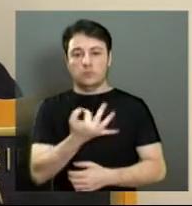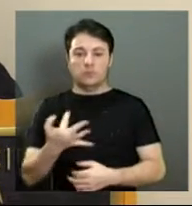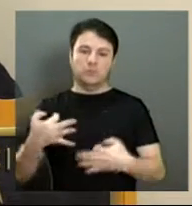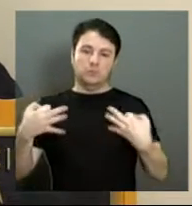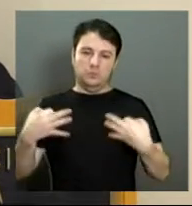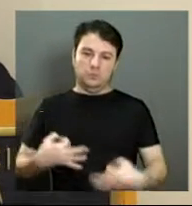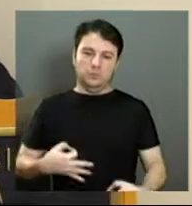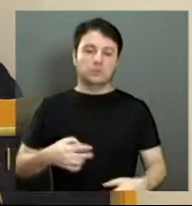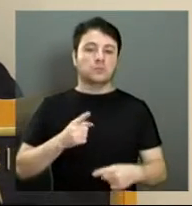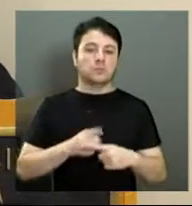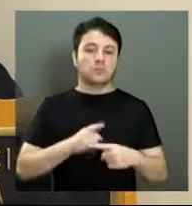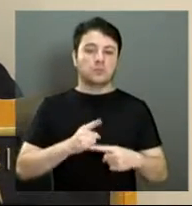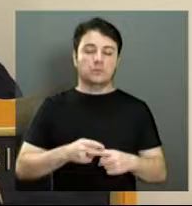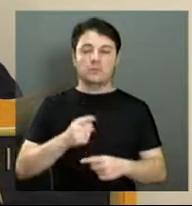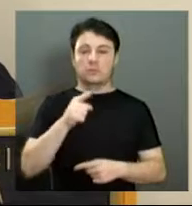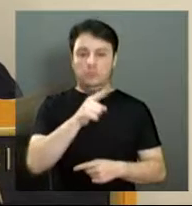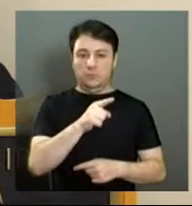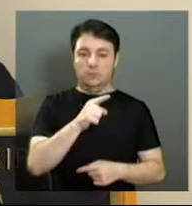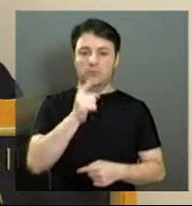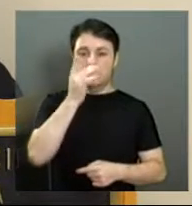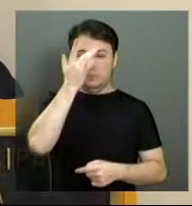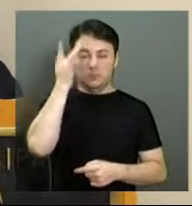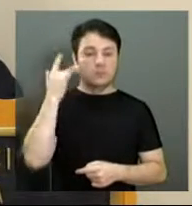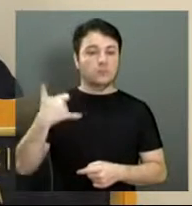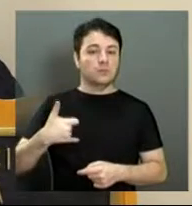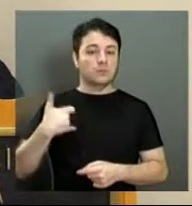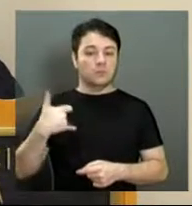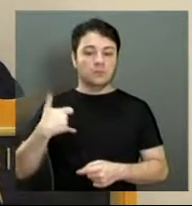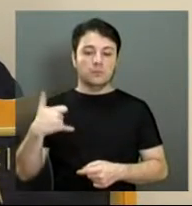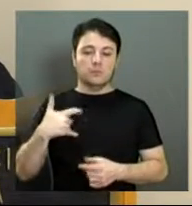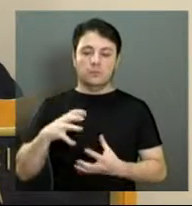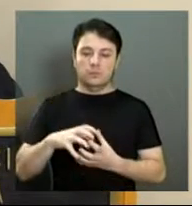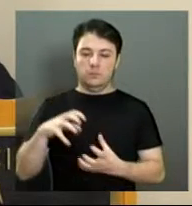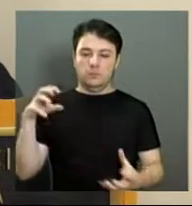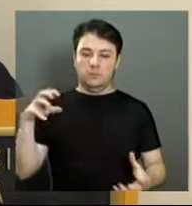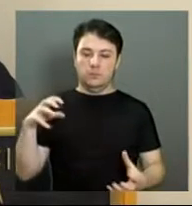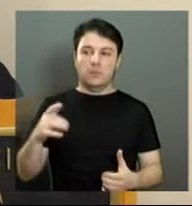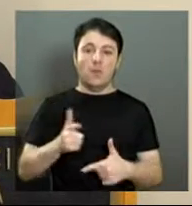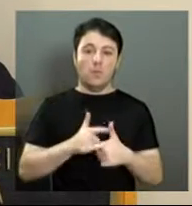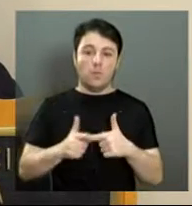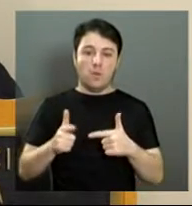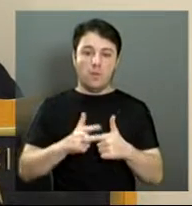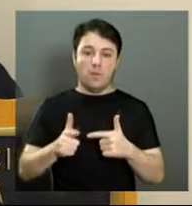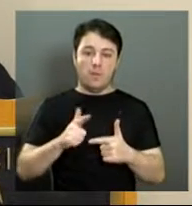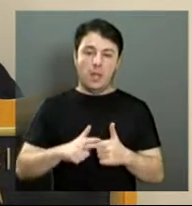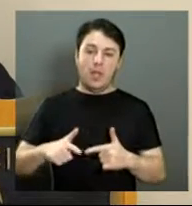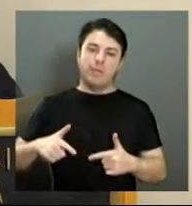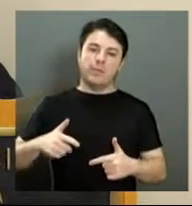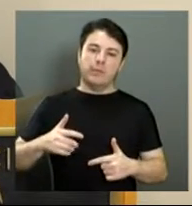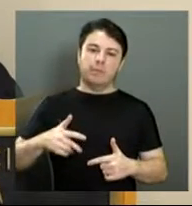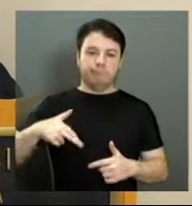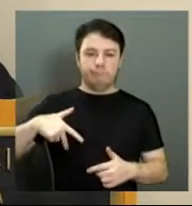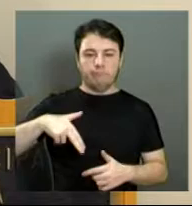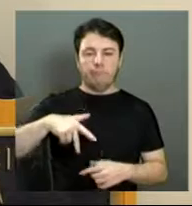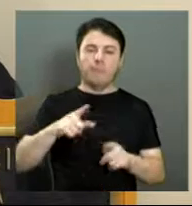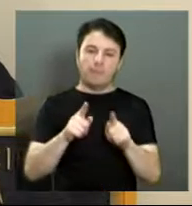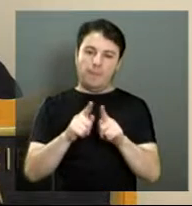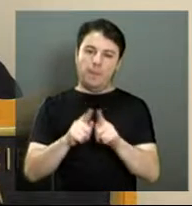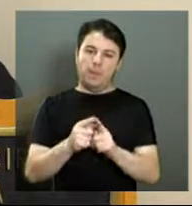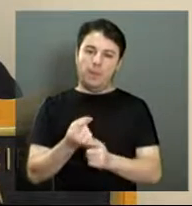dos usuários são idosos e possuem problemas de locomoção, tanto físico e financeiro.